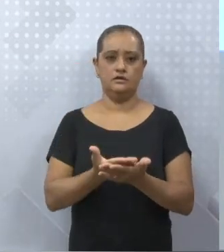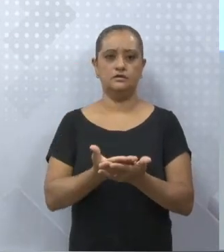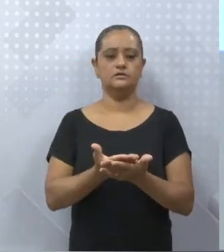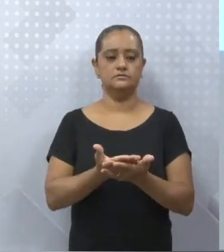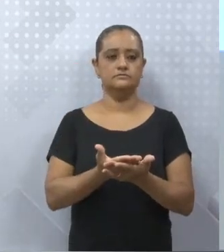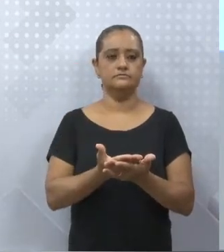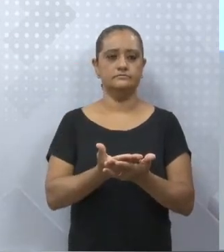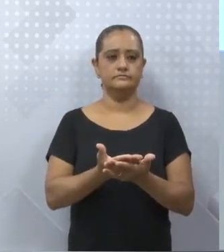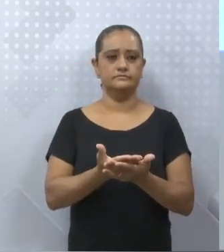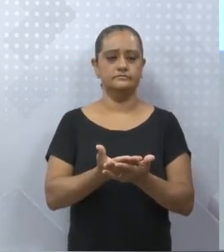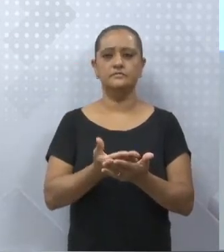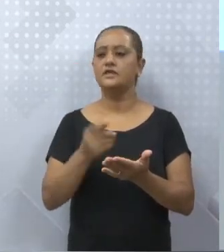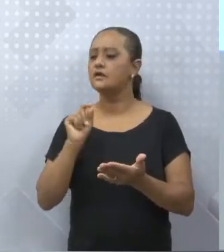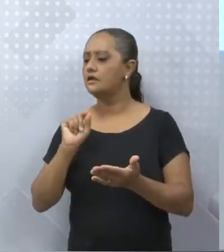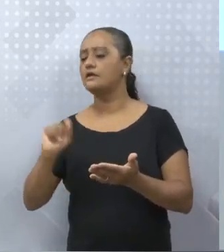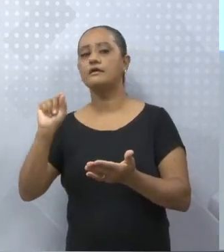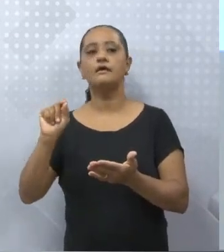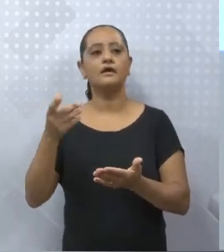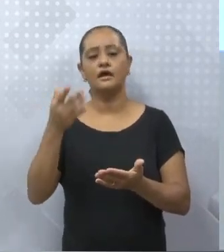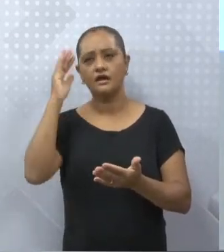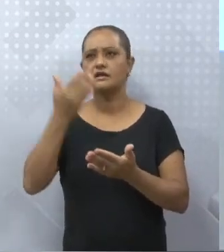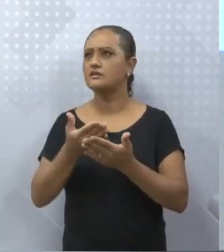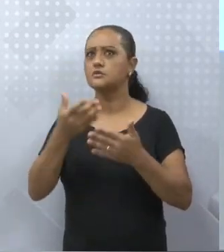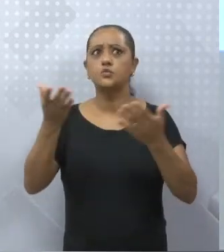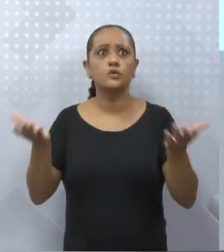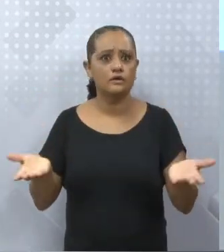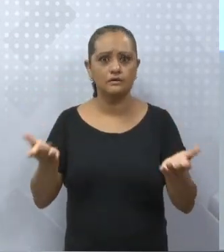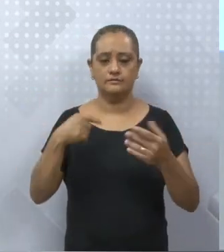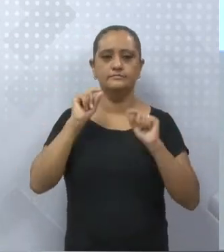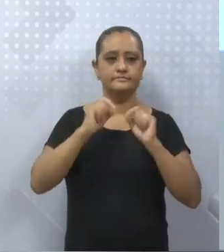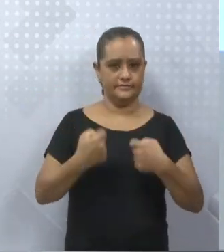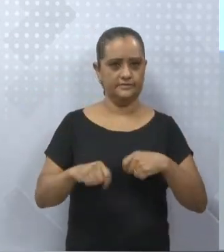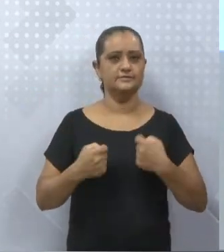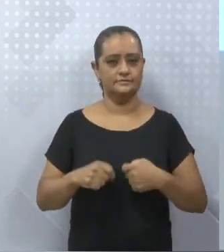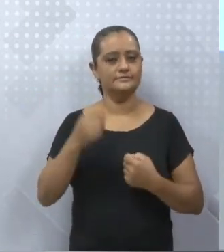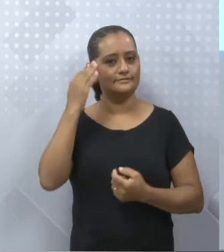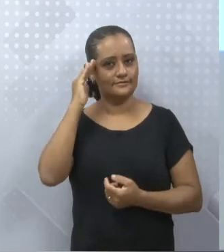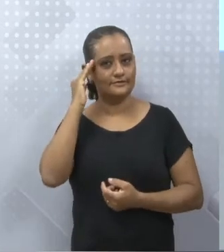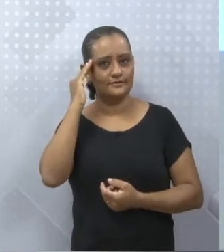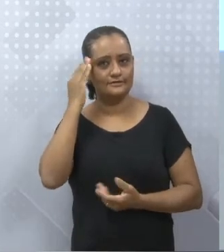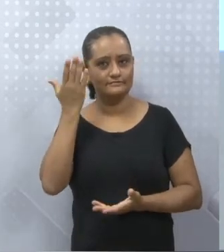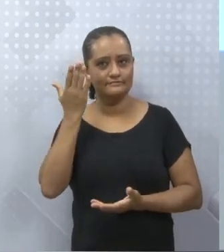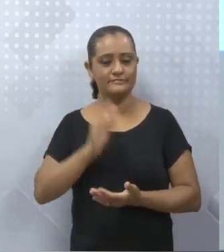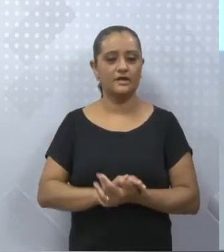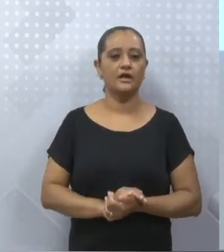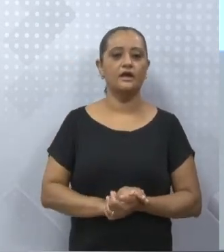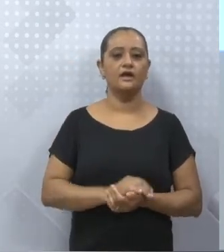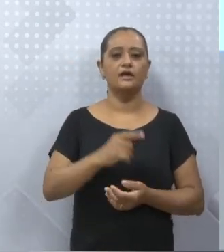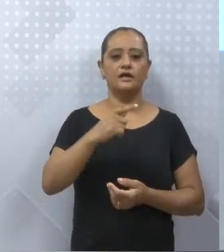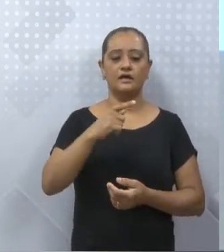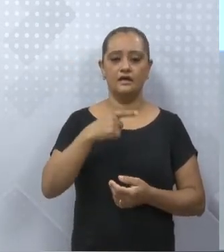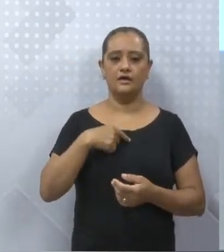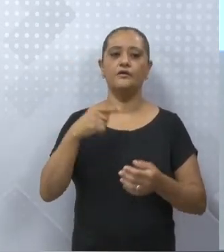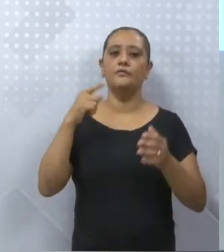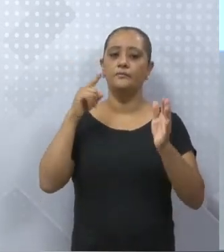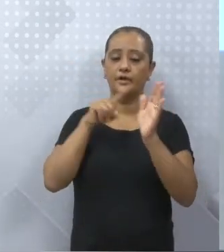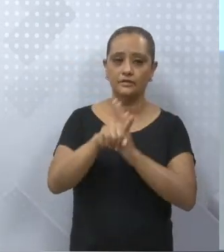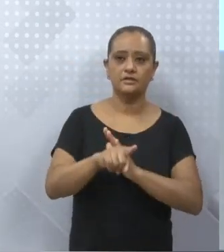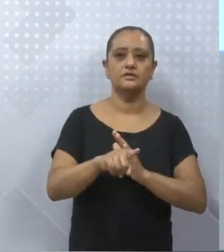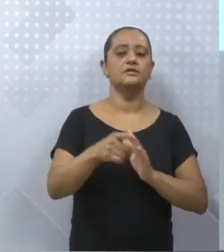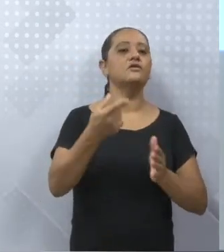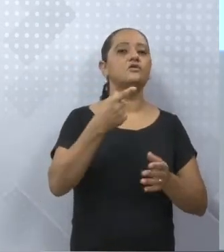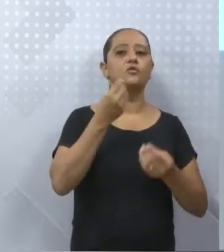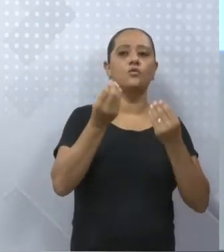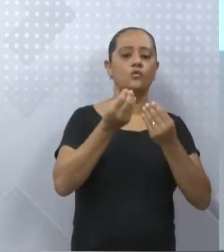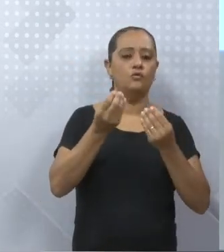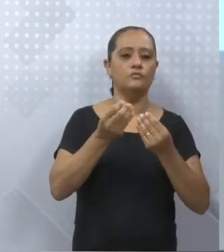verbo, em que é objeto indireto. Não. Esse estudo só é feito quando você está se dedicando